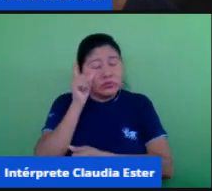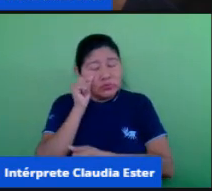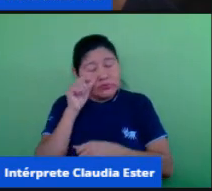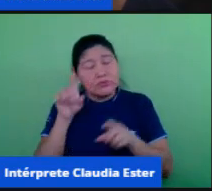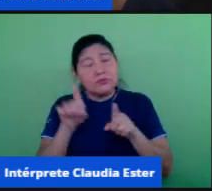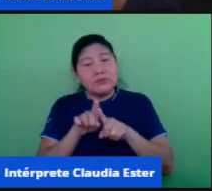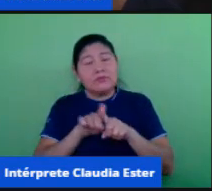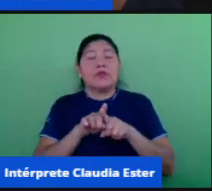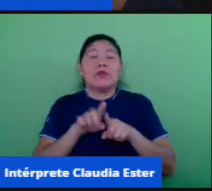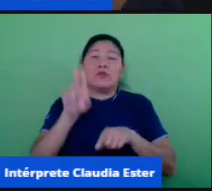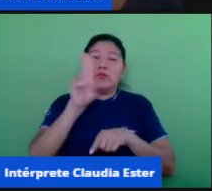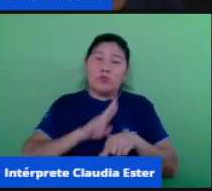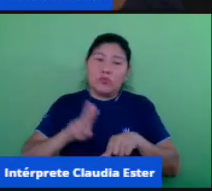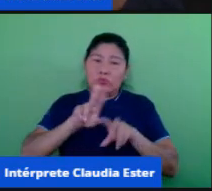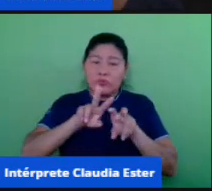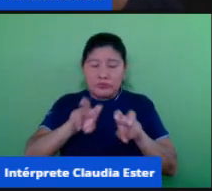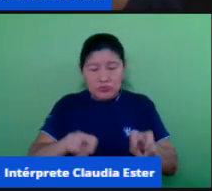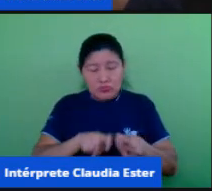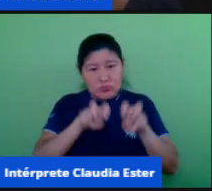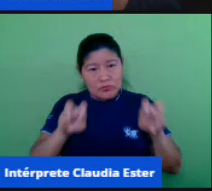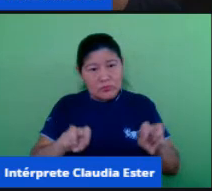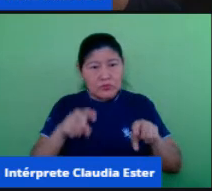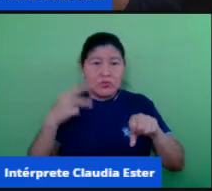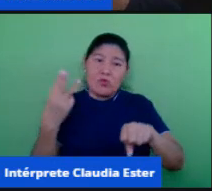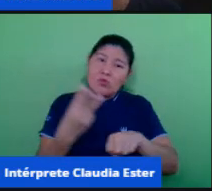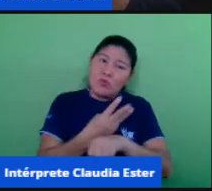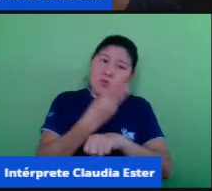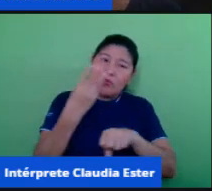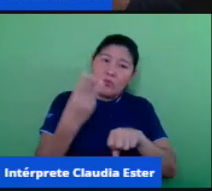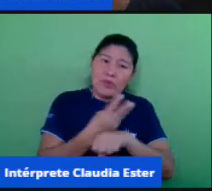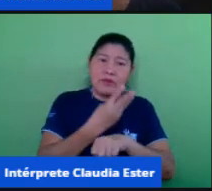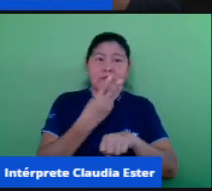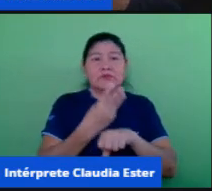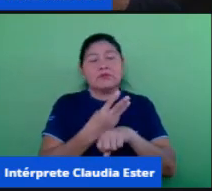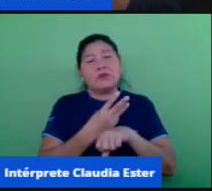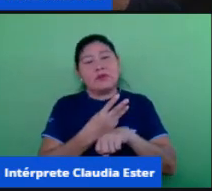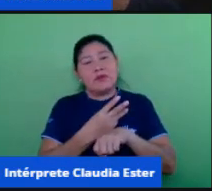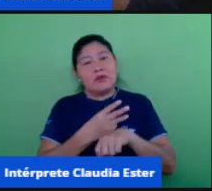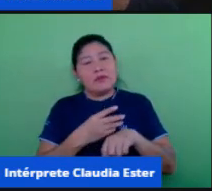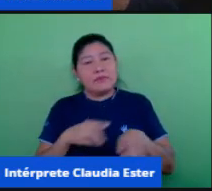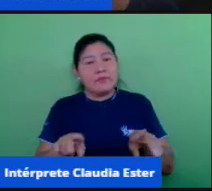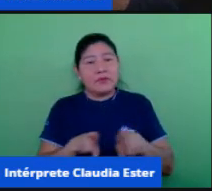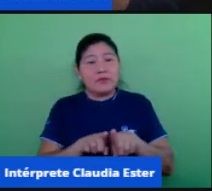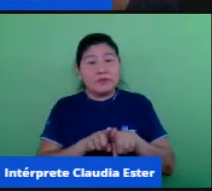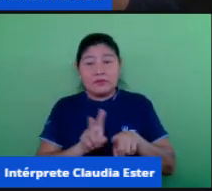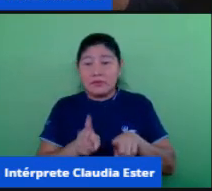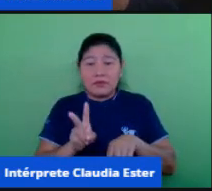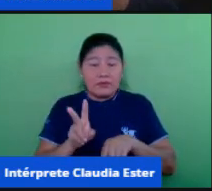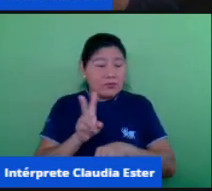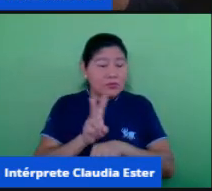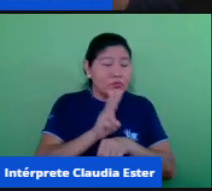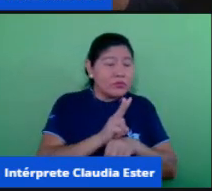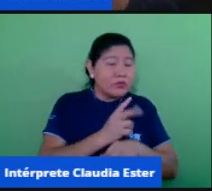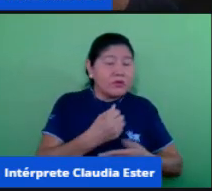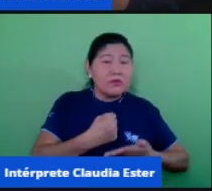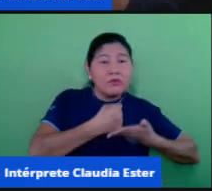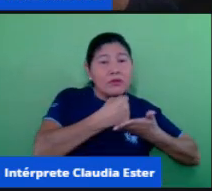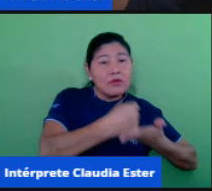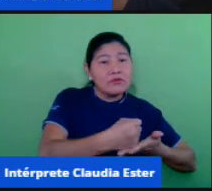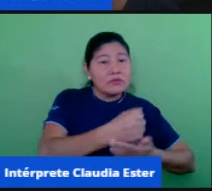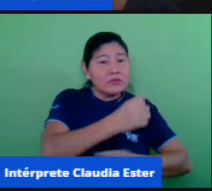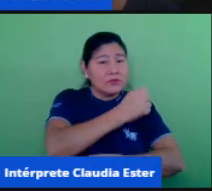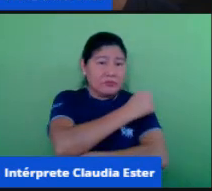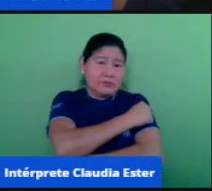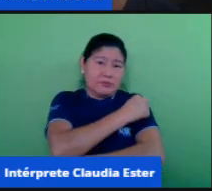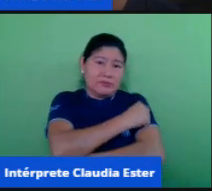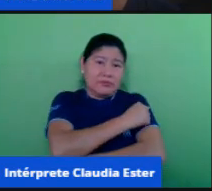grupo de whatsapp atendendo os nossos alunos da nossa da melhor maneira possível que cada um de nós está buscando